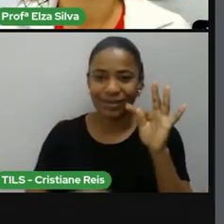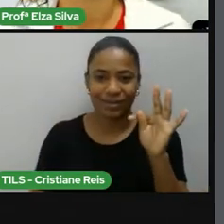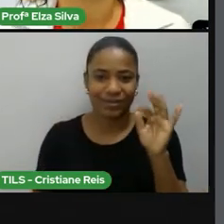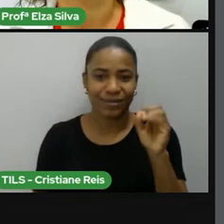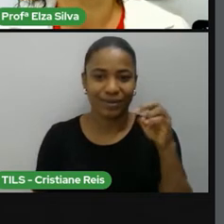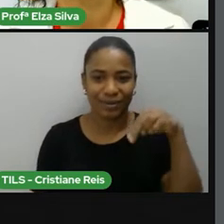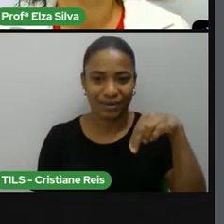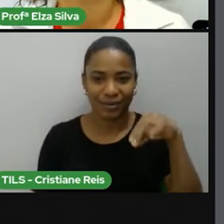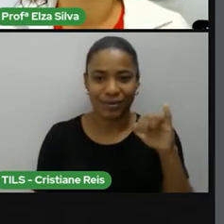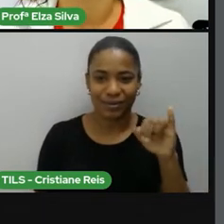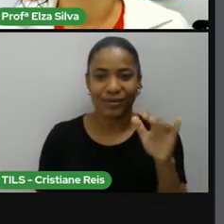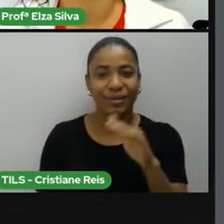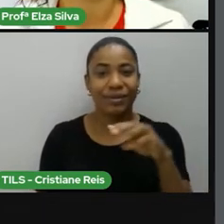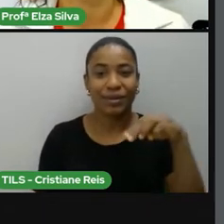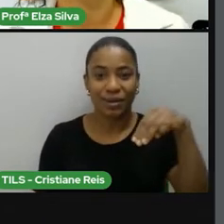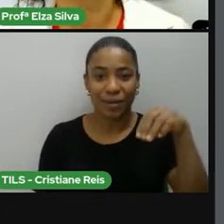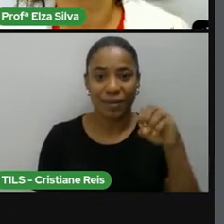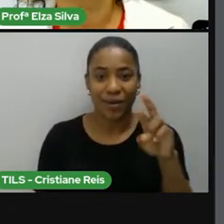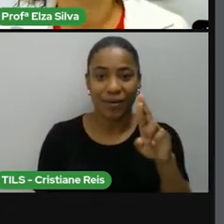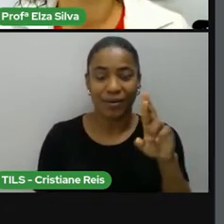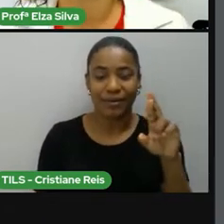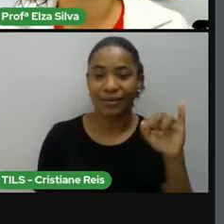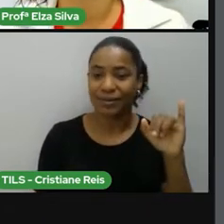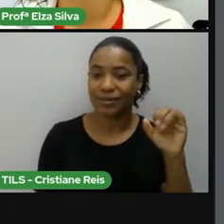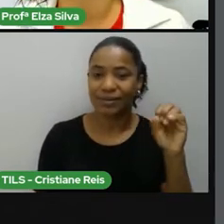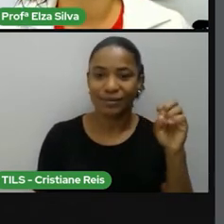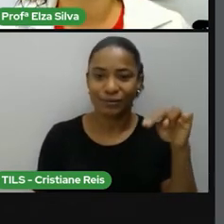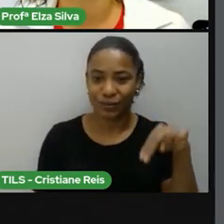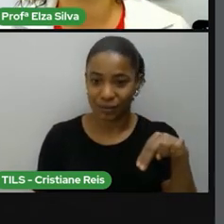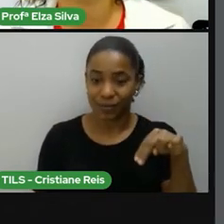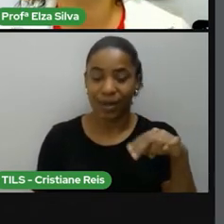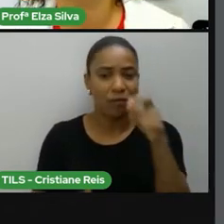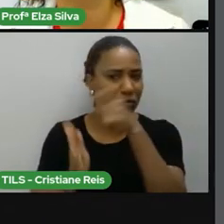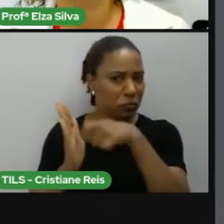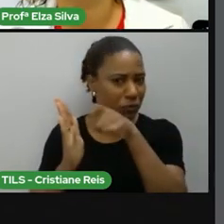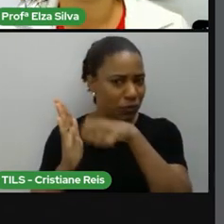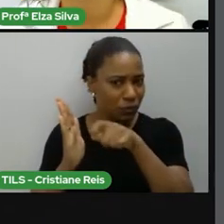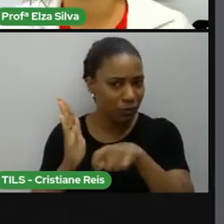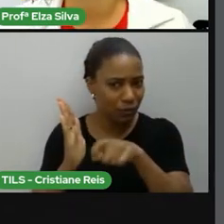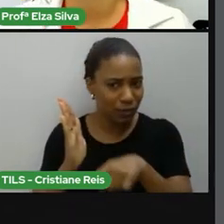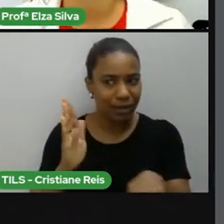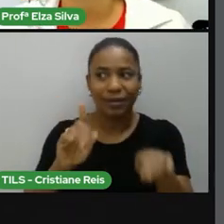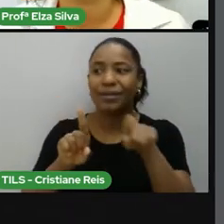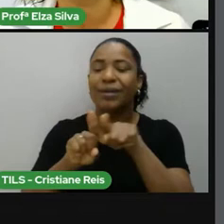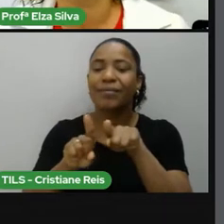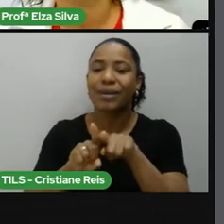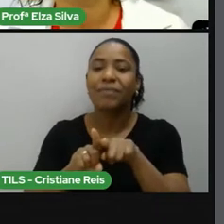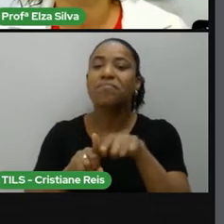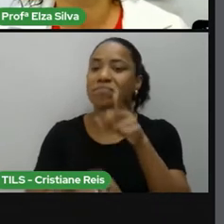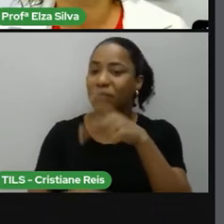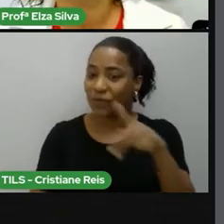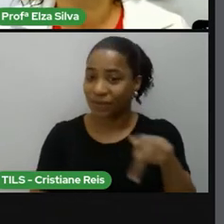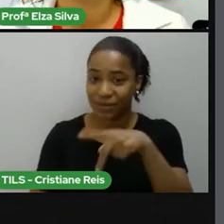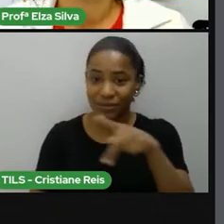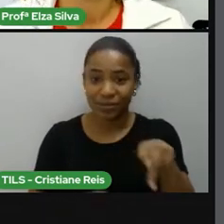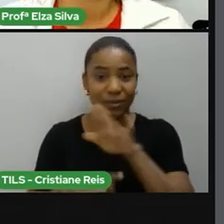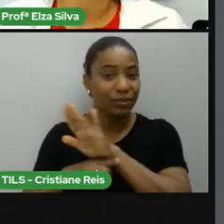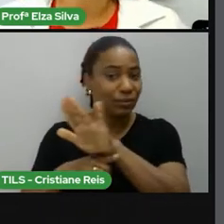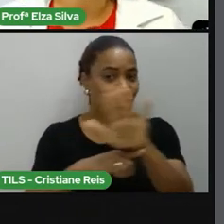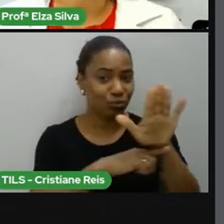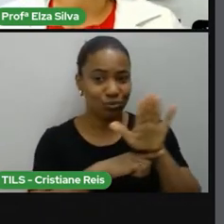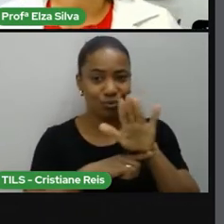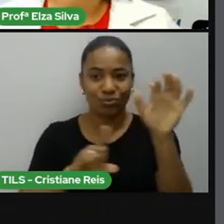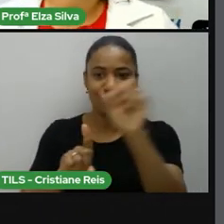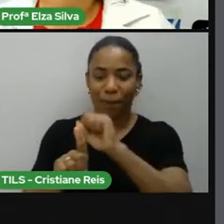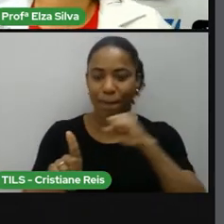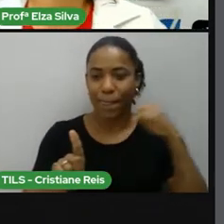escritora, foi professora, que trouxe grandes contribuições para a sociedade. E aí